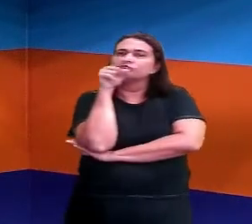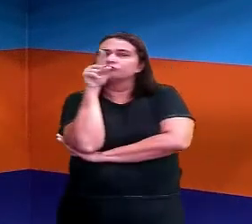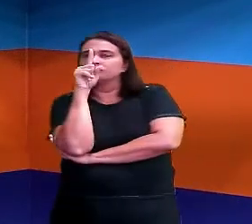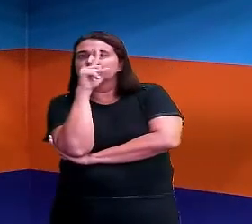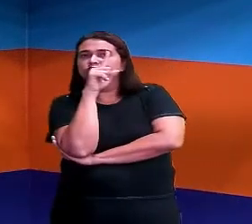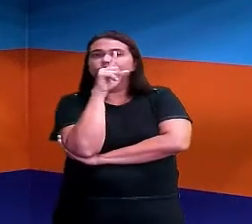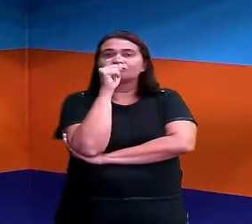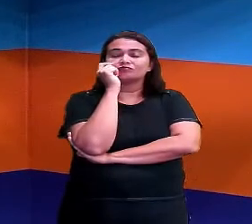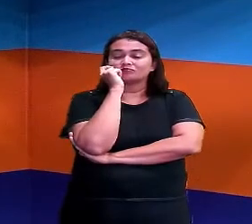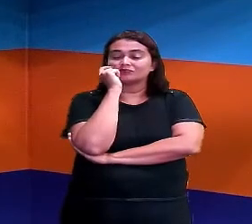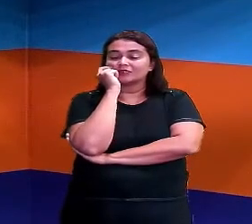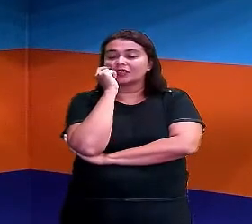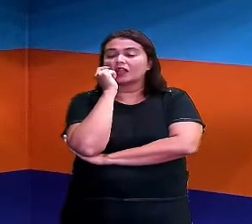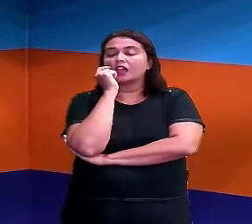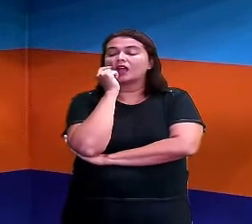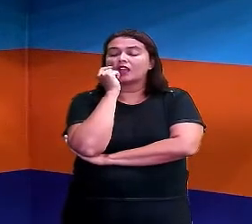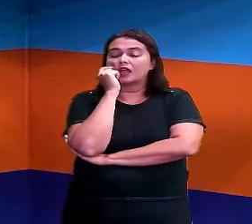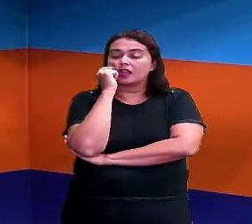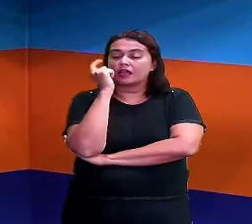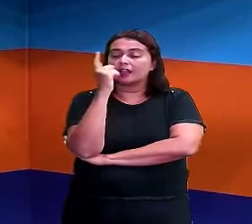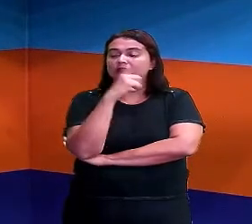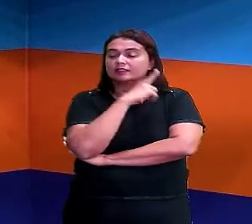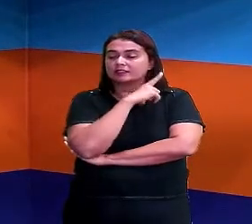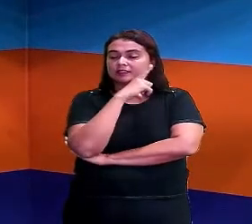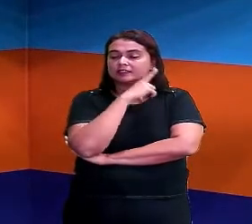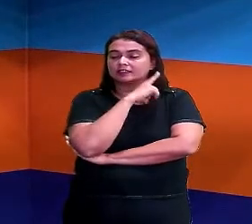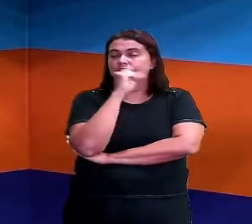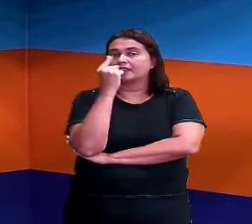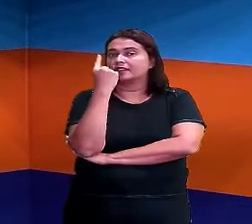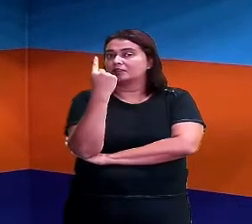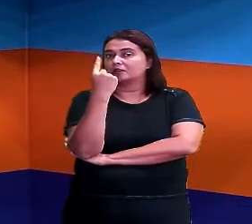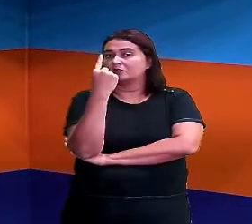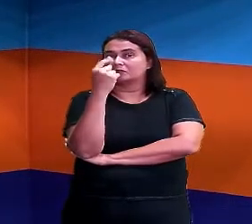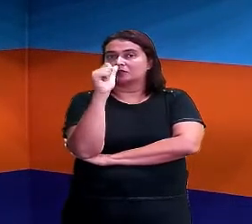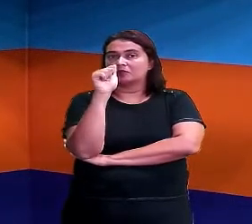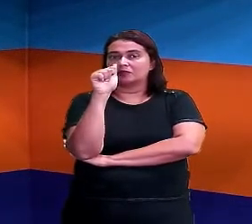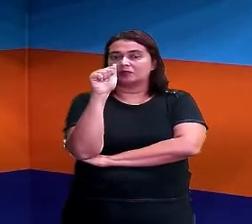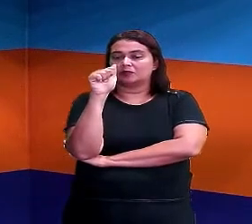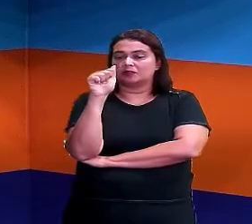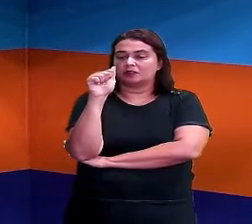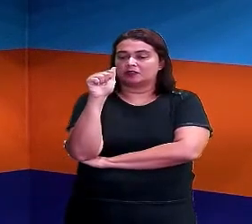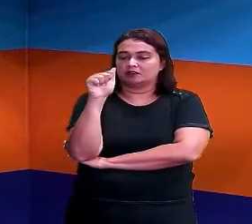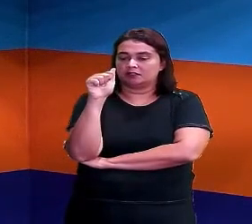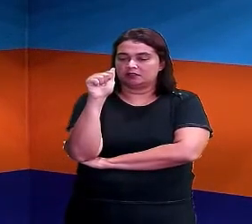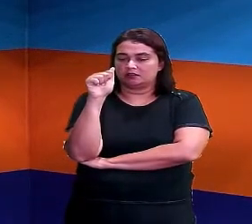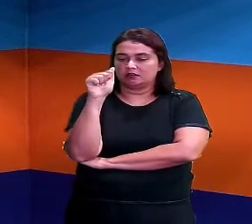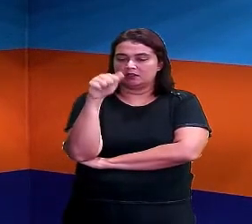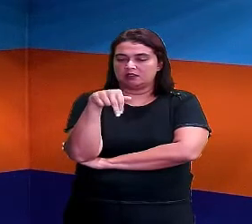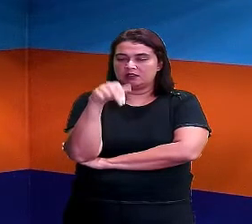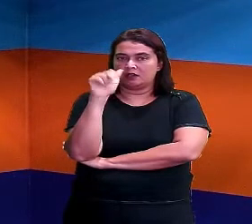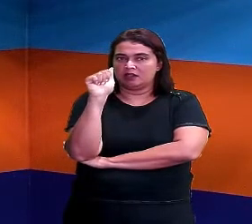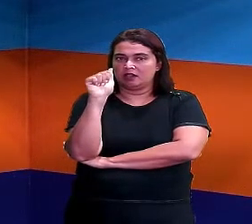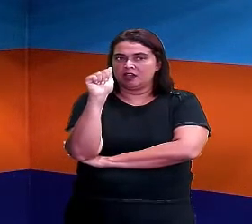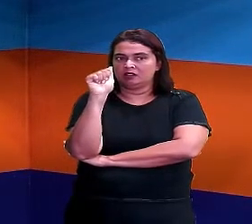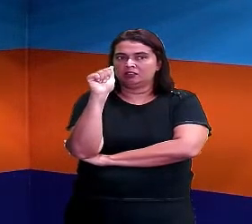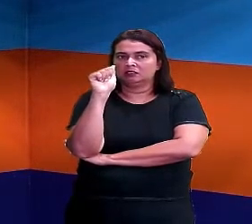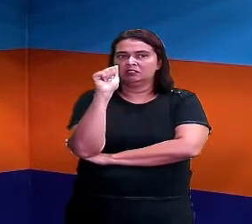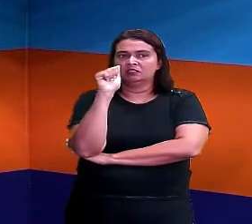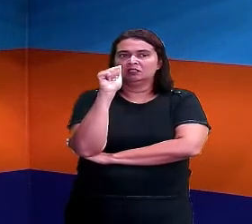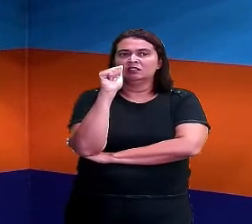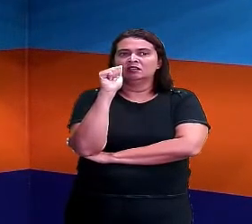olha só. Achei aqui, ó, um nome aqui que começa com a letrinha A. Ana.